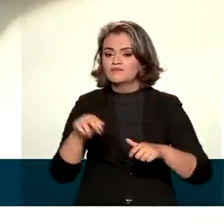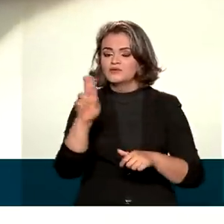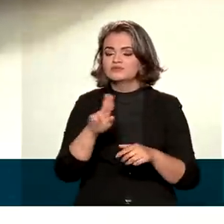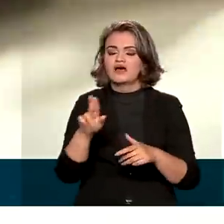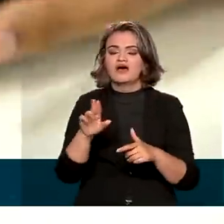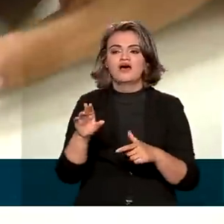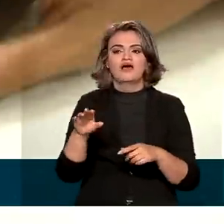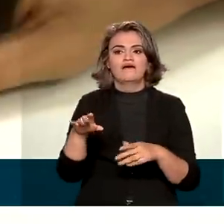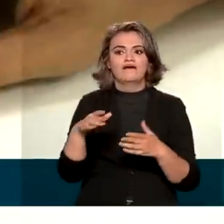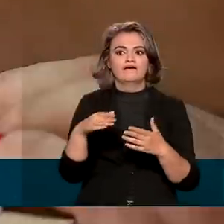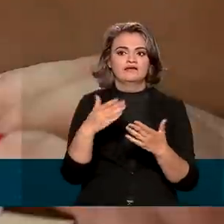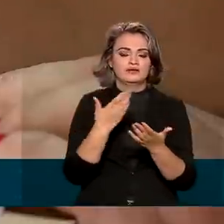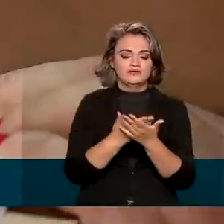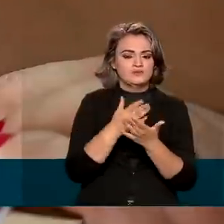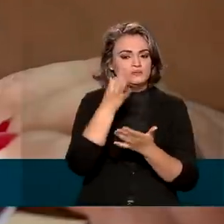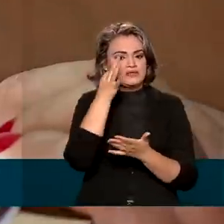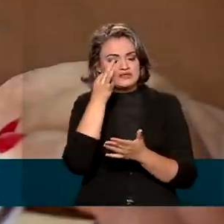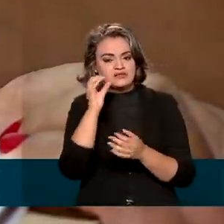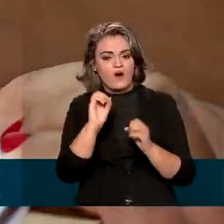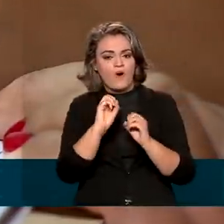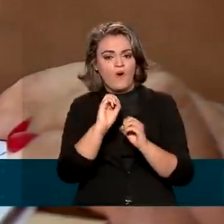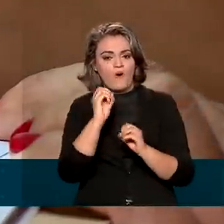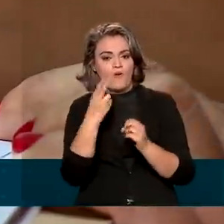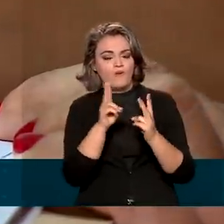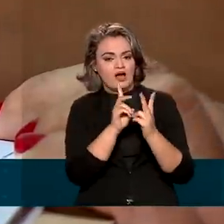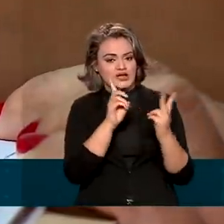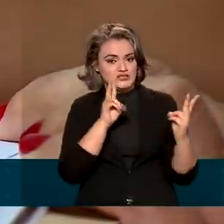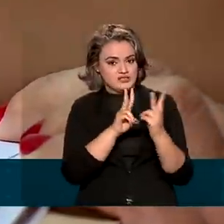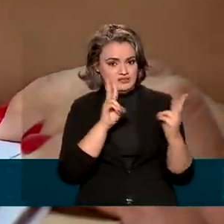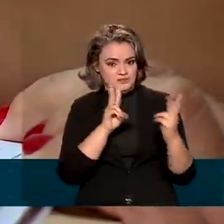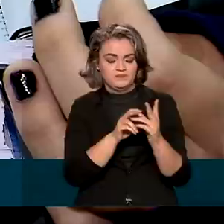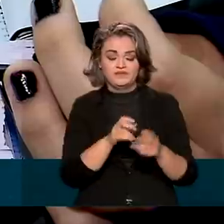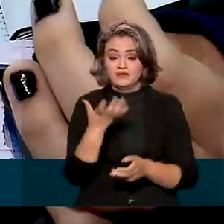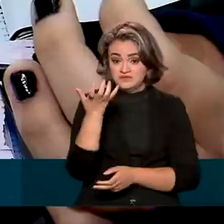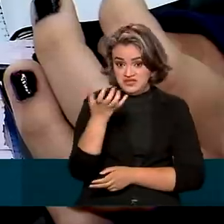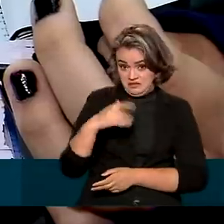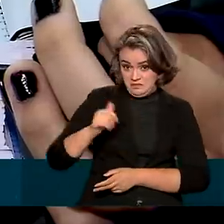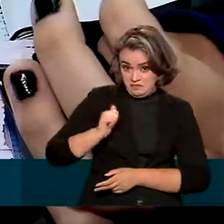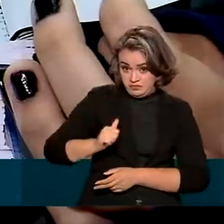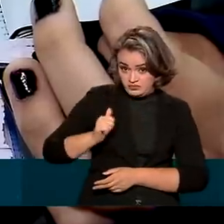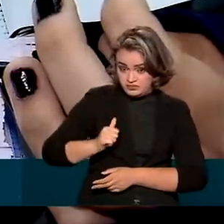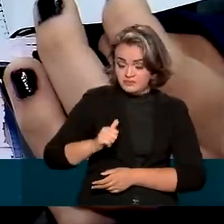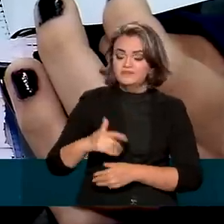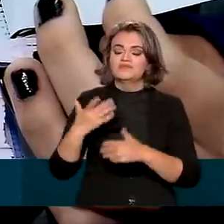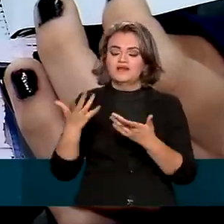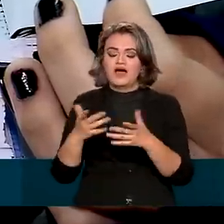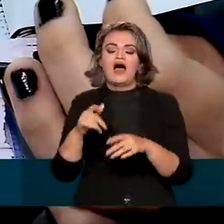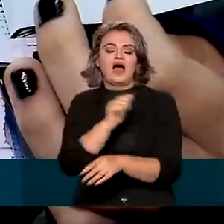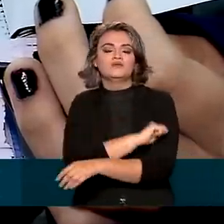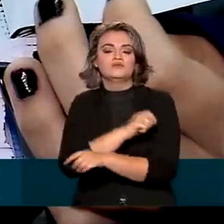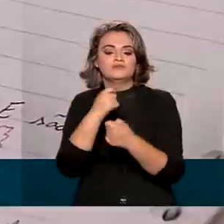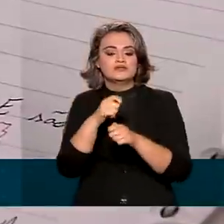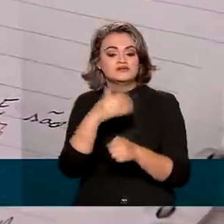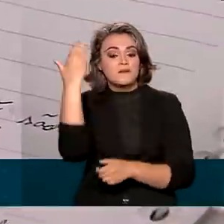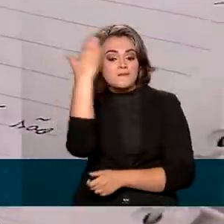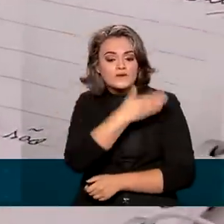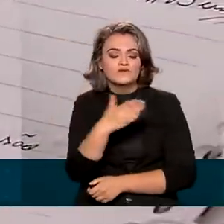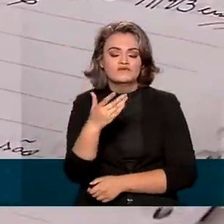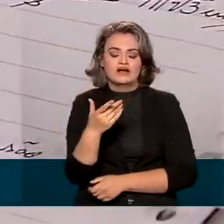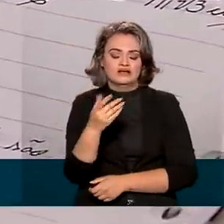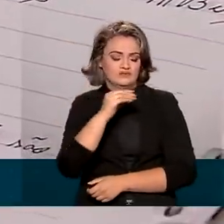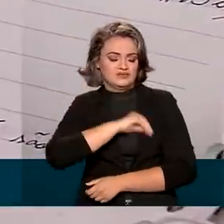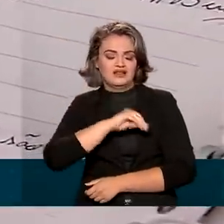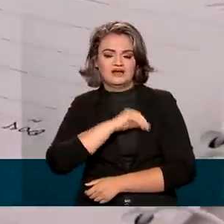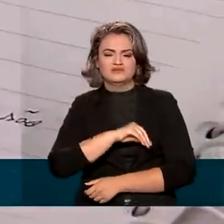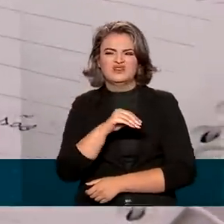em cursos presenciais e também à distância. Para concorrer às bolsas integrais, o estudante precisa comprovar renda